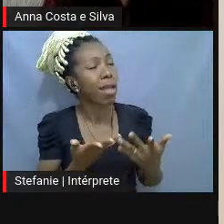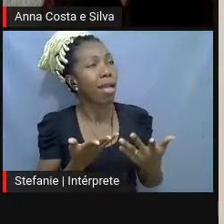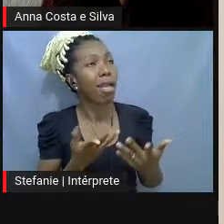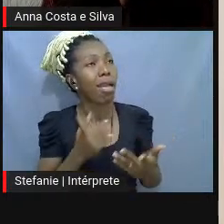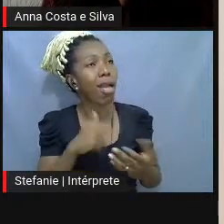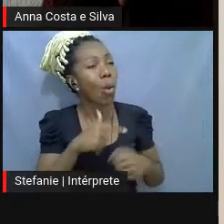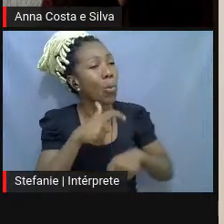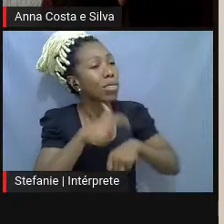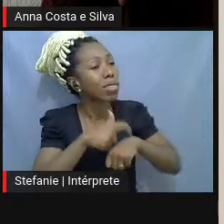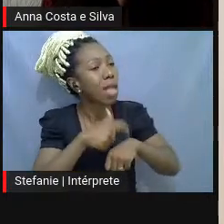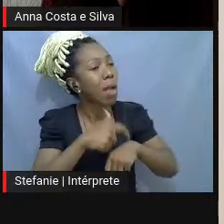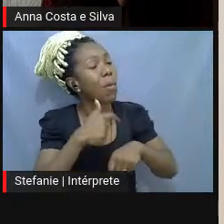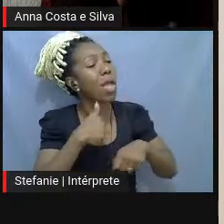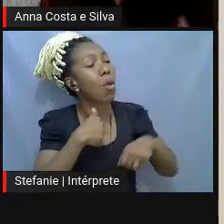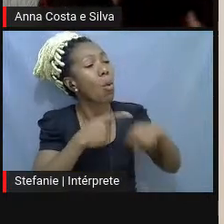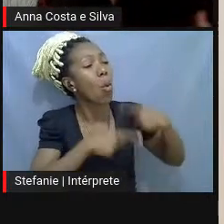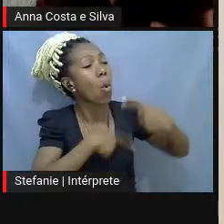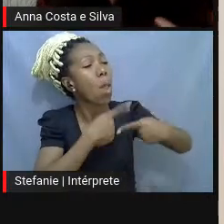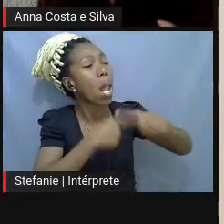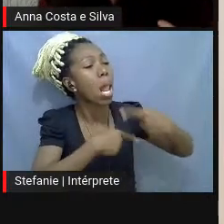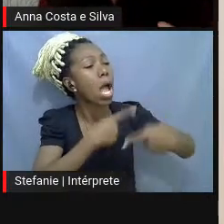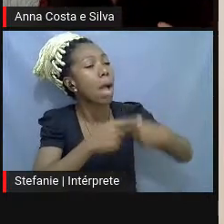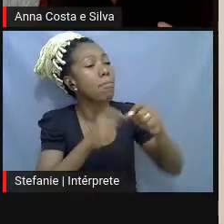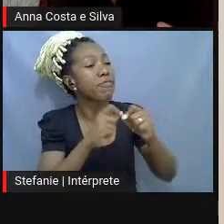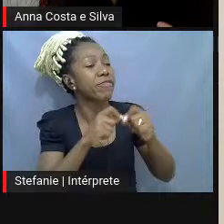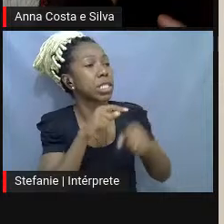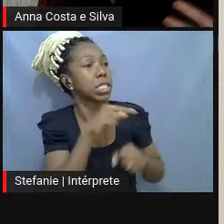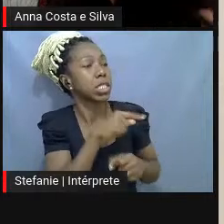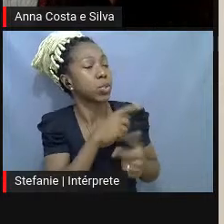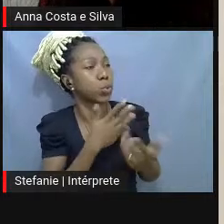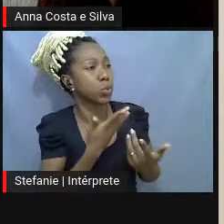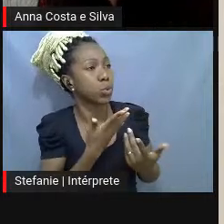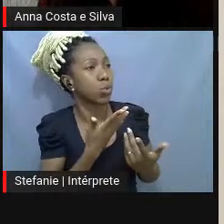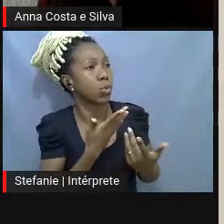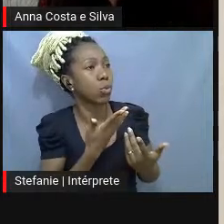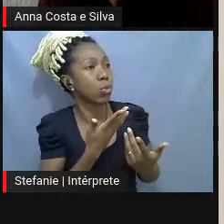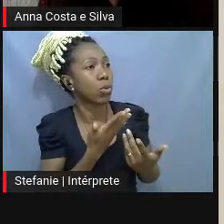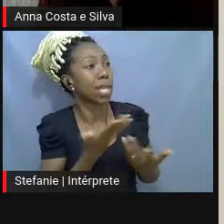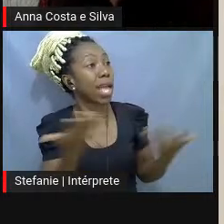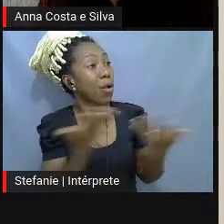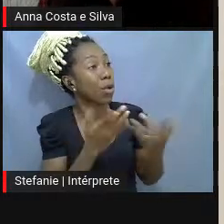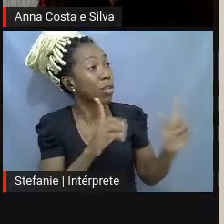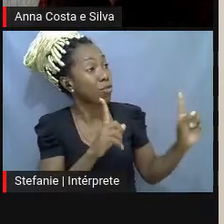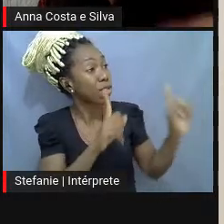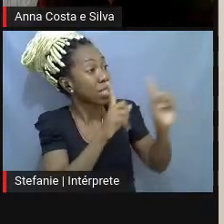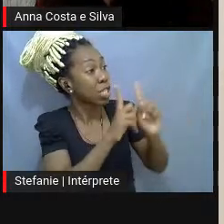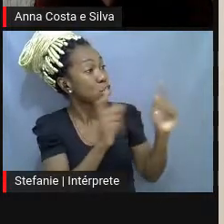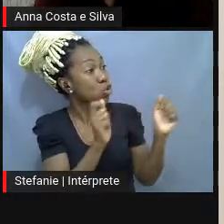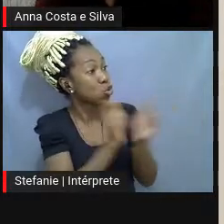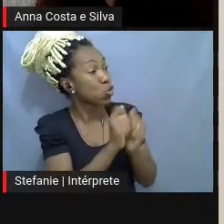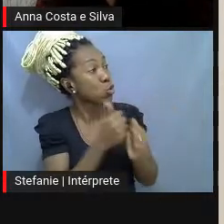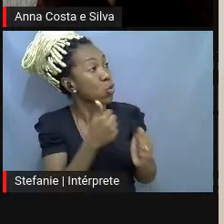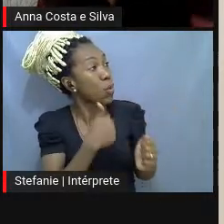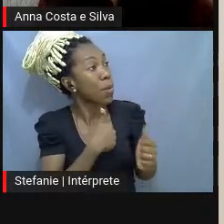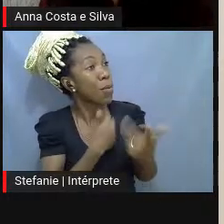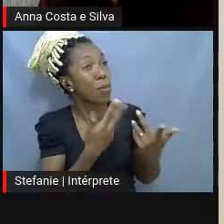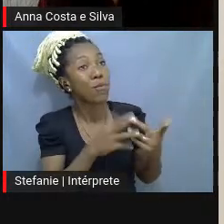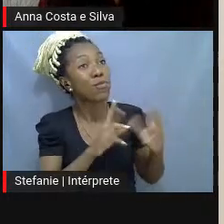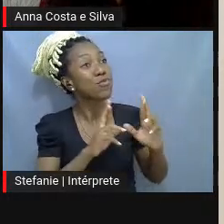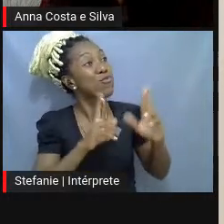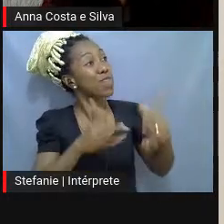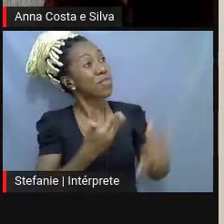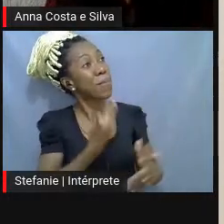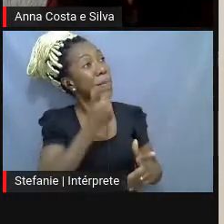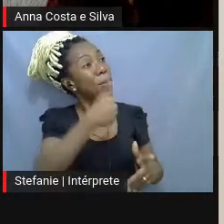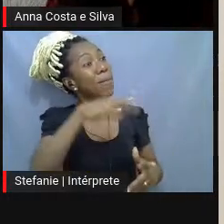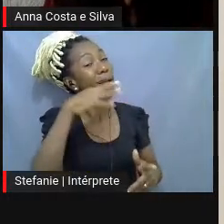Eu posterguei para fazer isso? E... E... A gente fazendo isso junto vira um outro lugar. E quando a gente